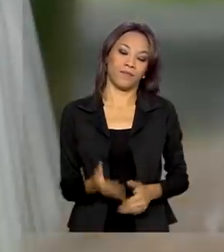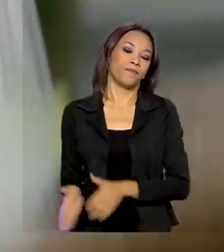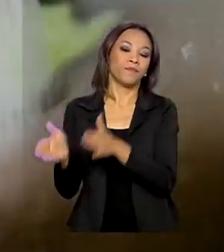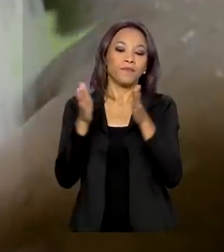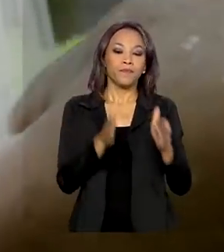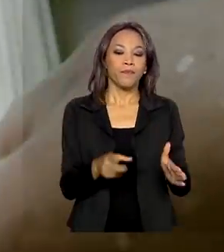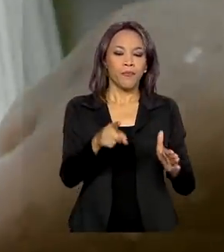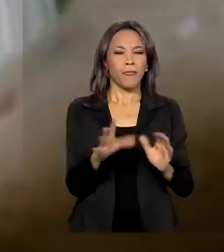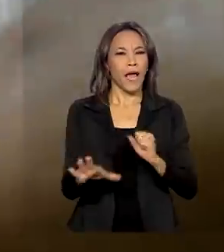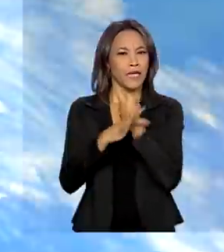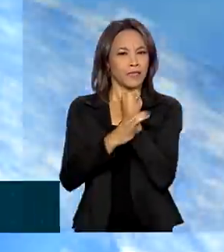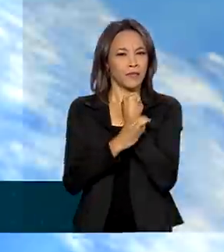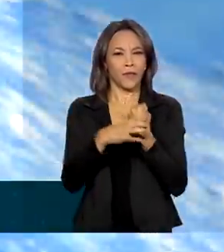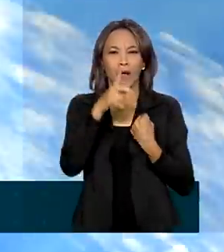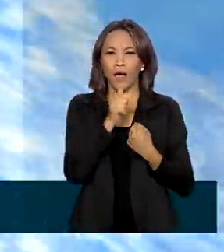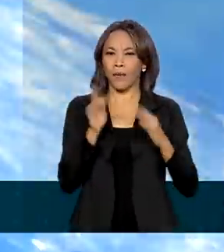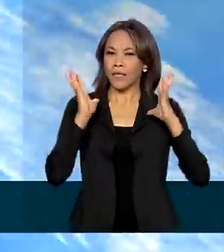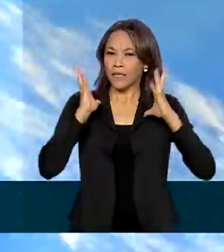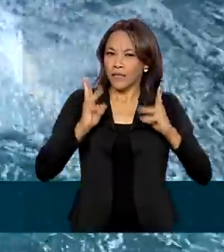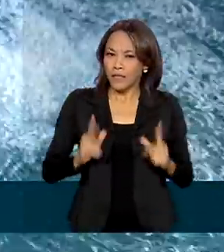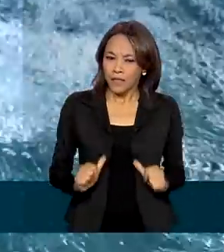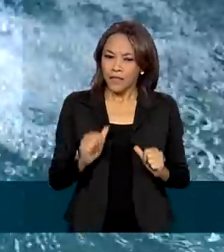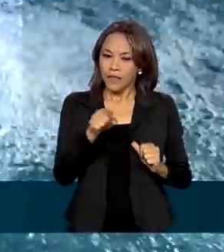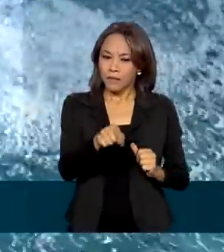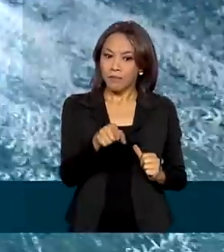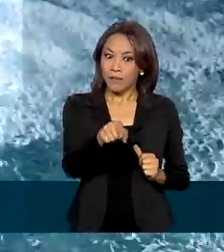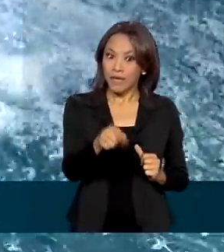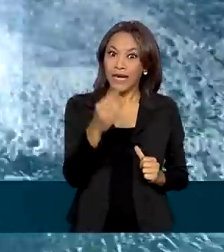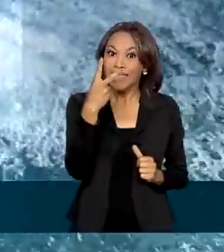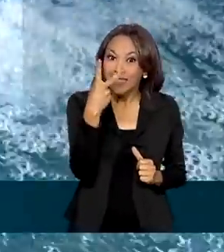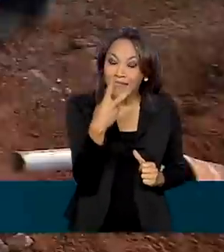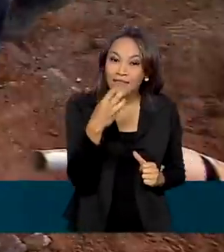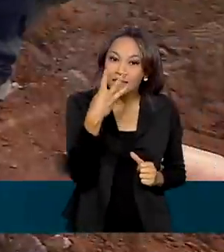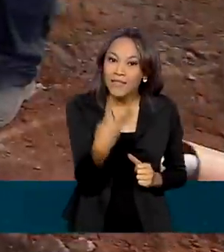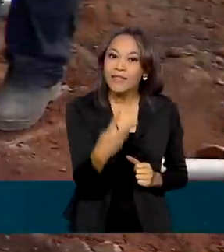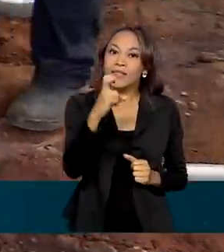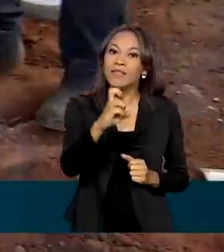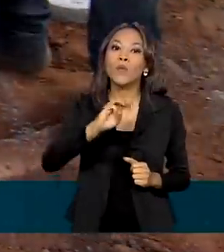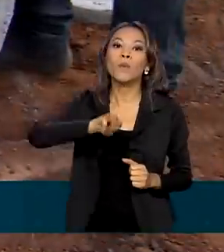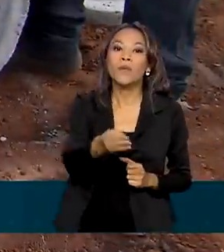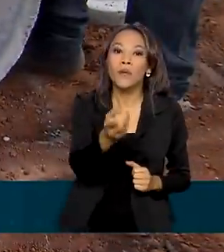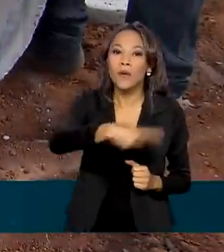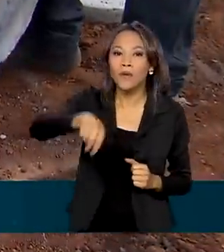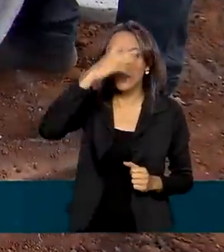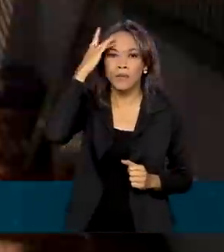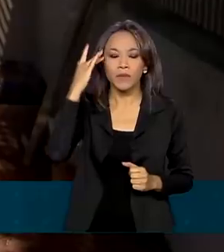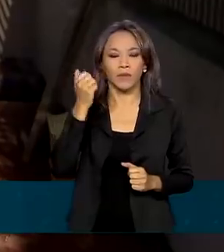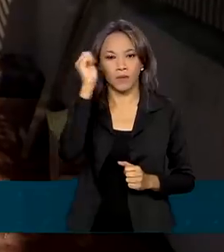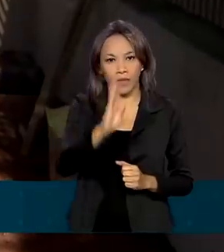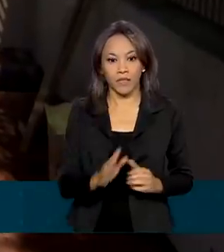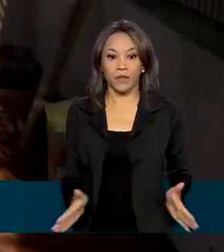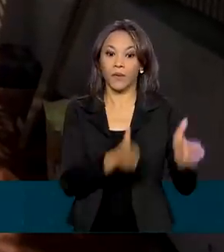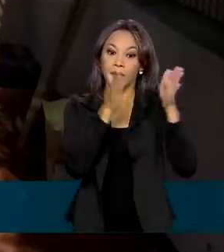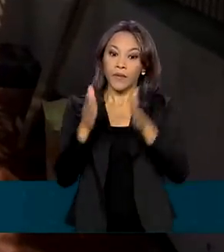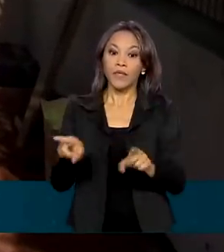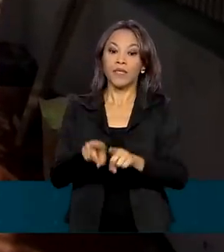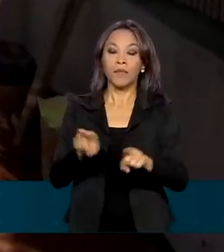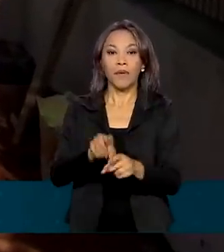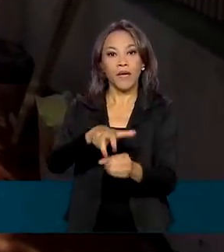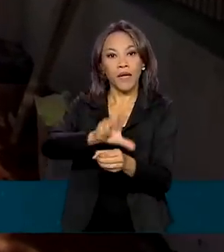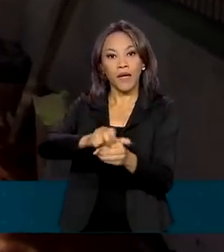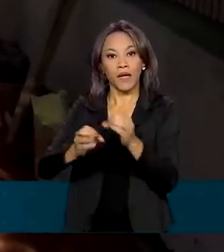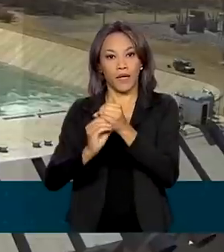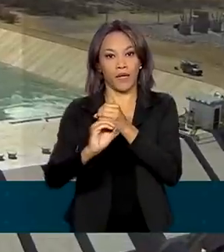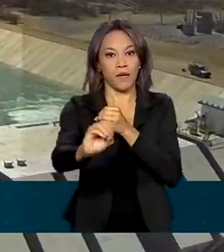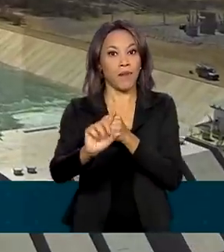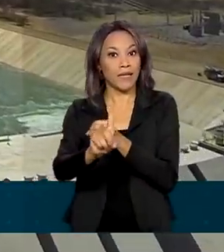garantir água tratada a 35 milhões de brasileiros e esgotamento sanitário para 100 milhões de